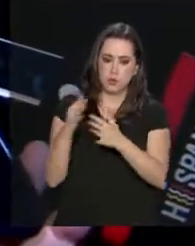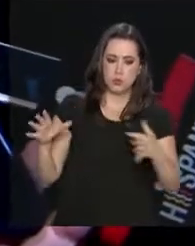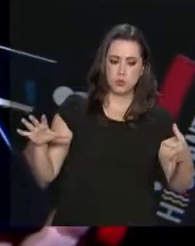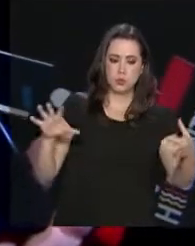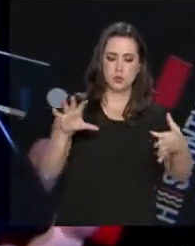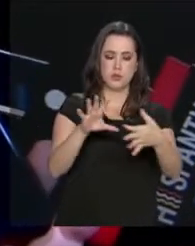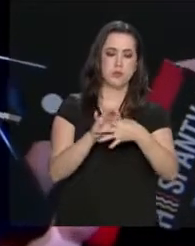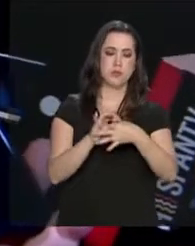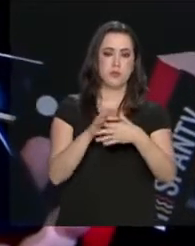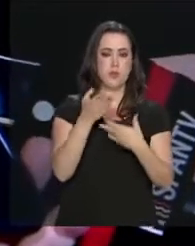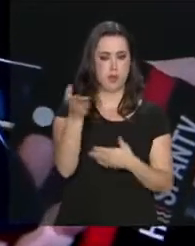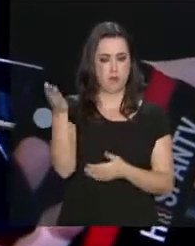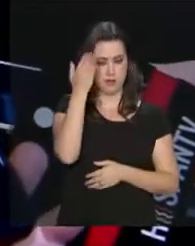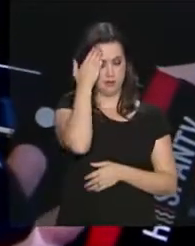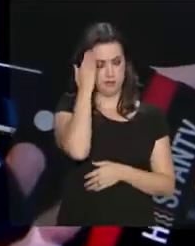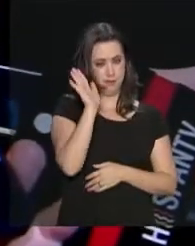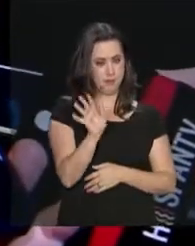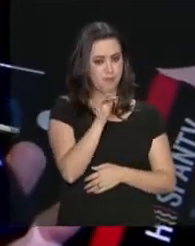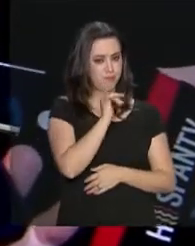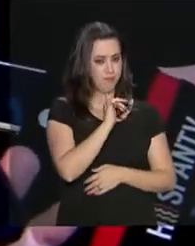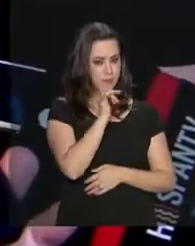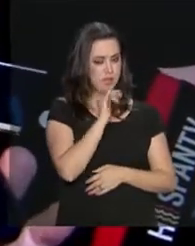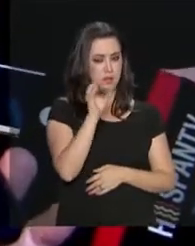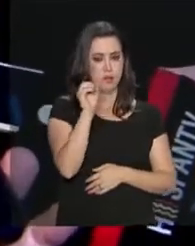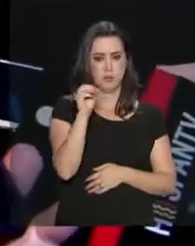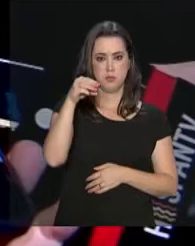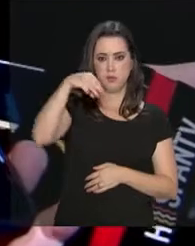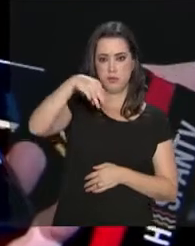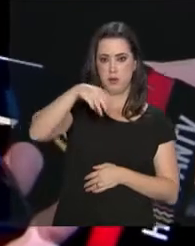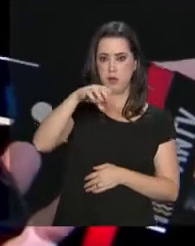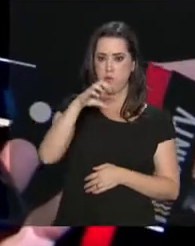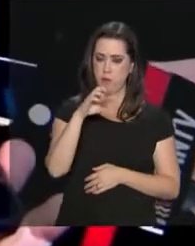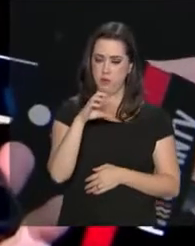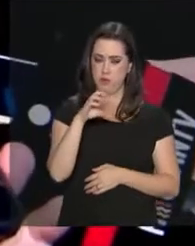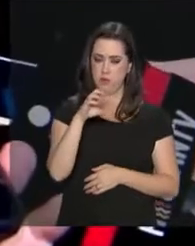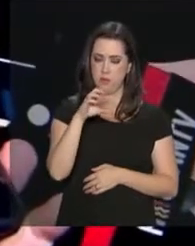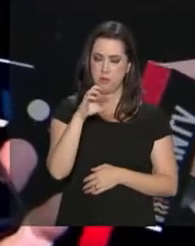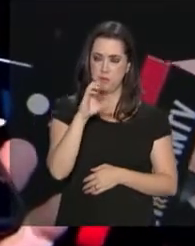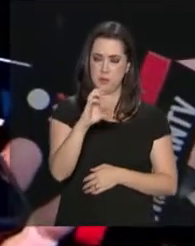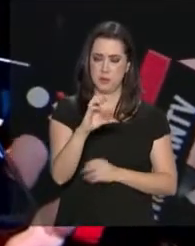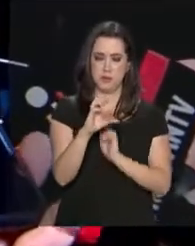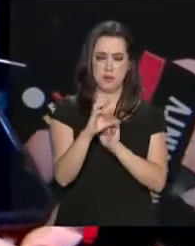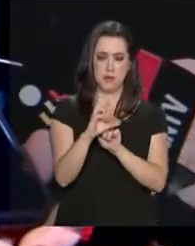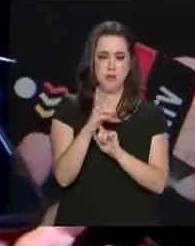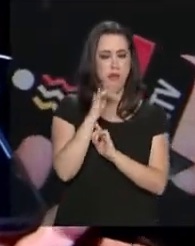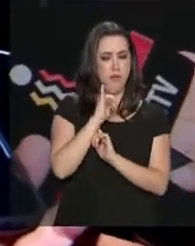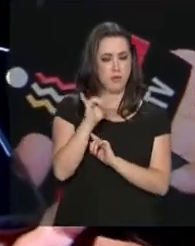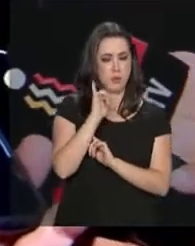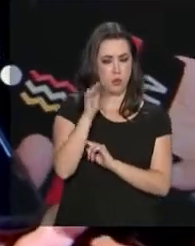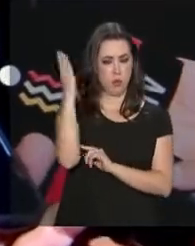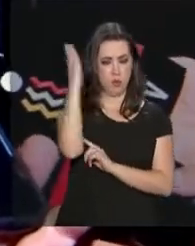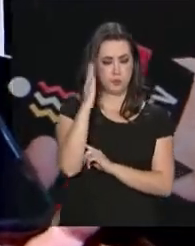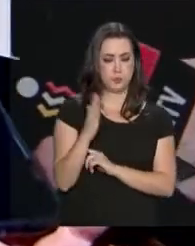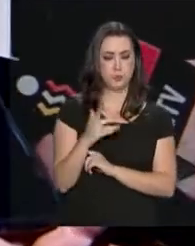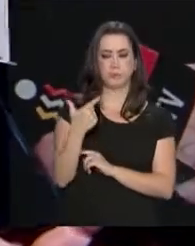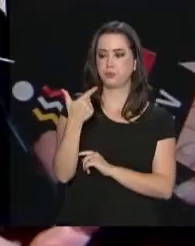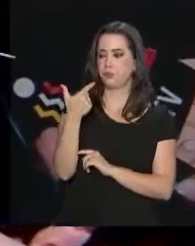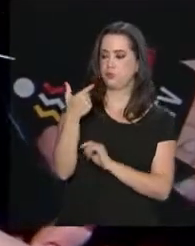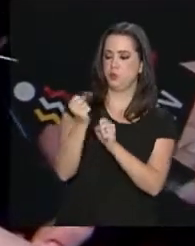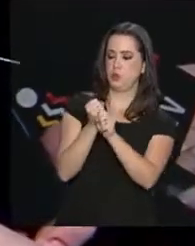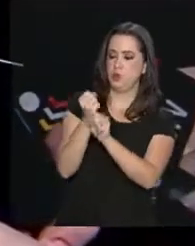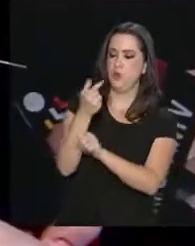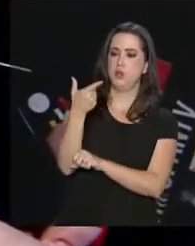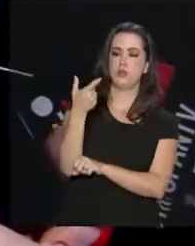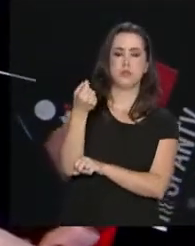Comércio revelou, declarou que o Brasil, no ano 2018, foi o país que